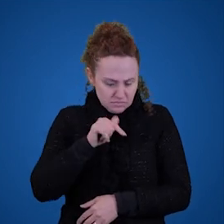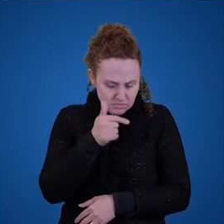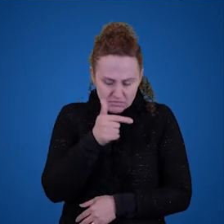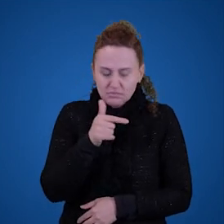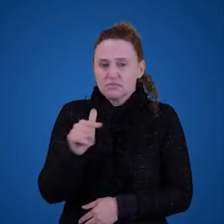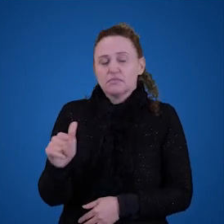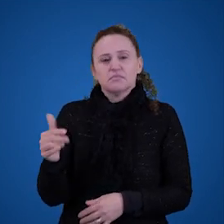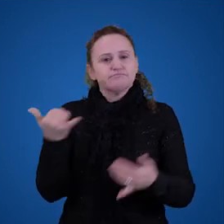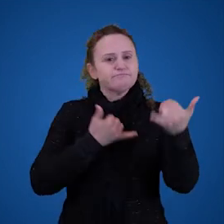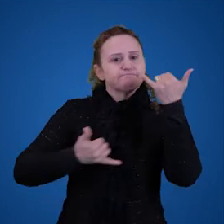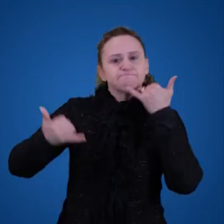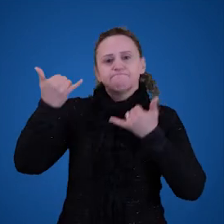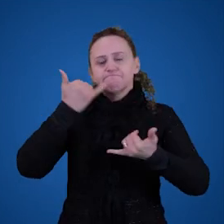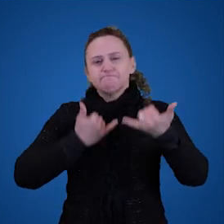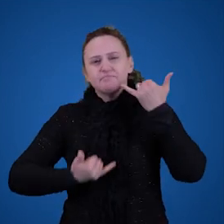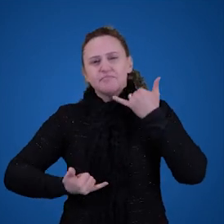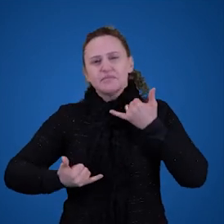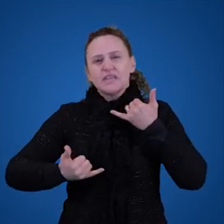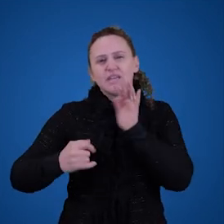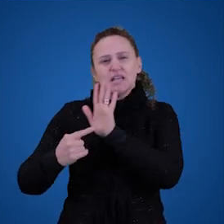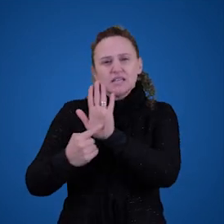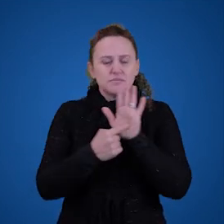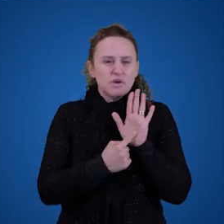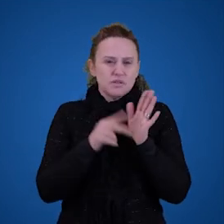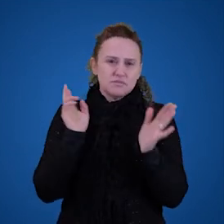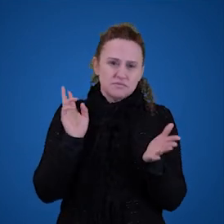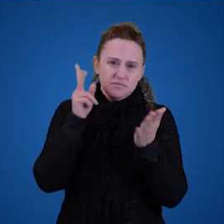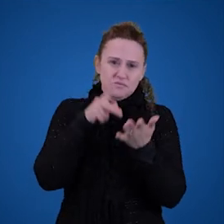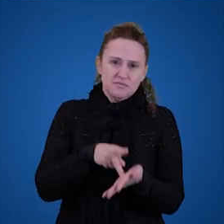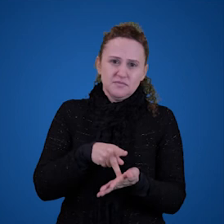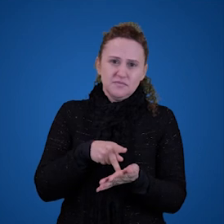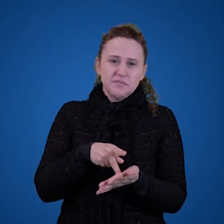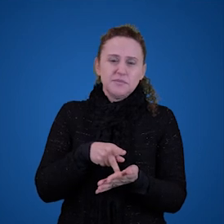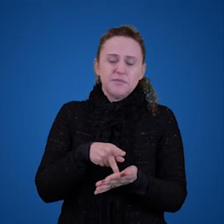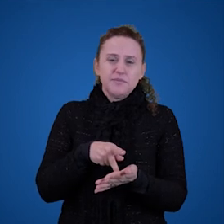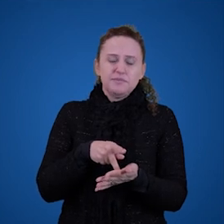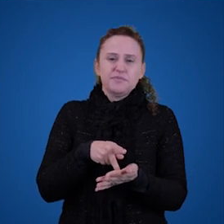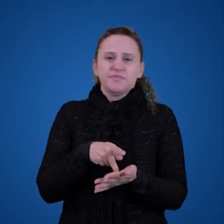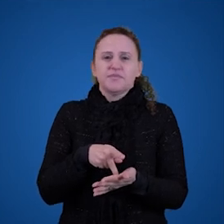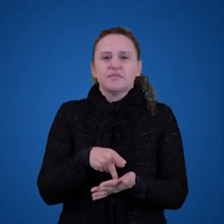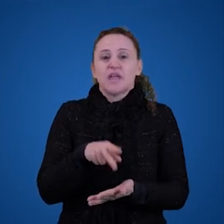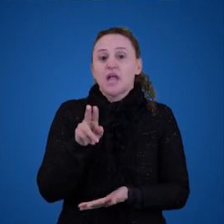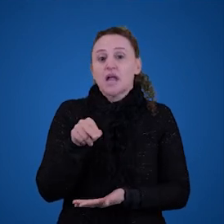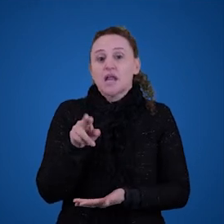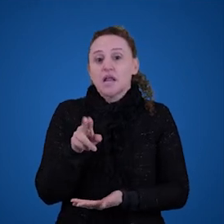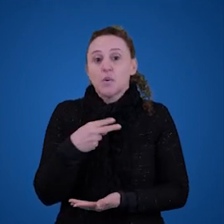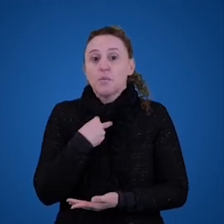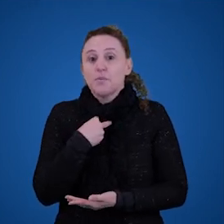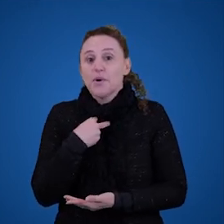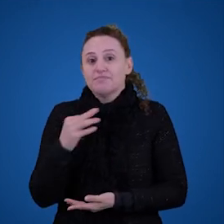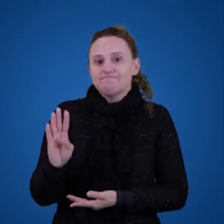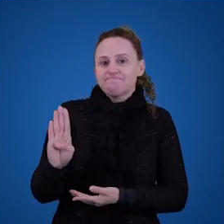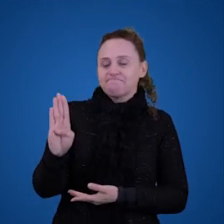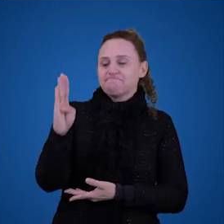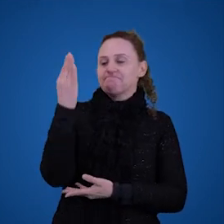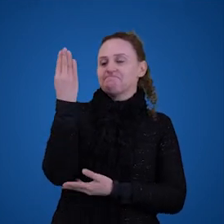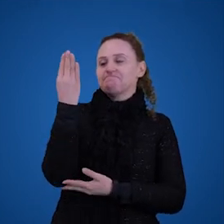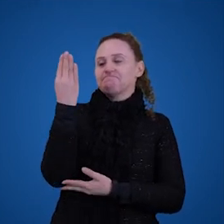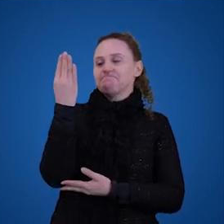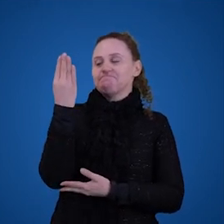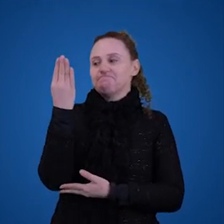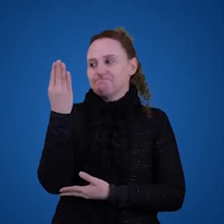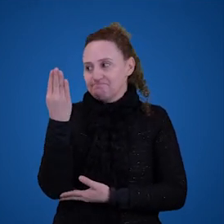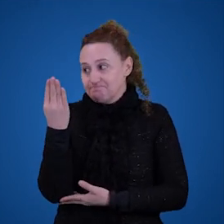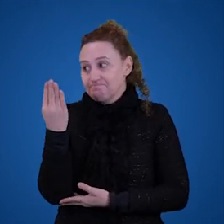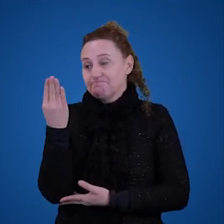disso identidades expressam verdades necessárias é verdadeiro e nunca pode ser falso isso é uma verdade necessária